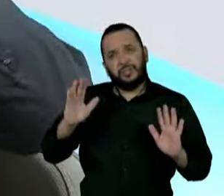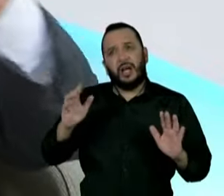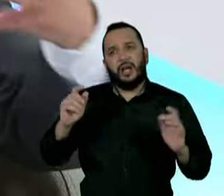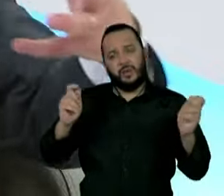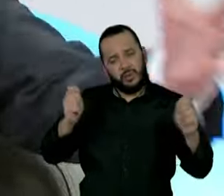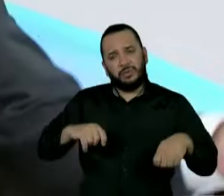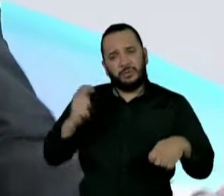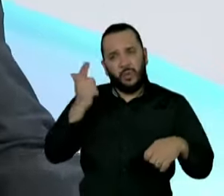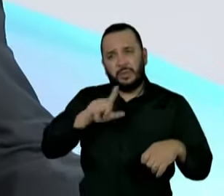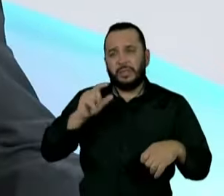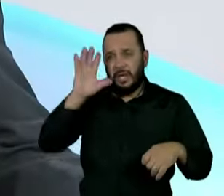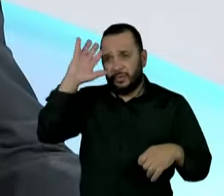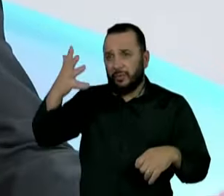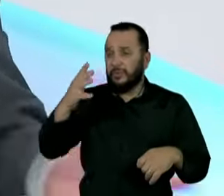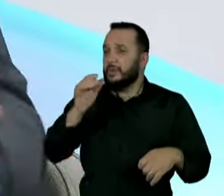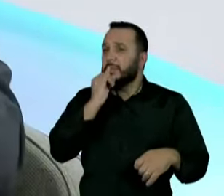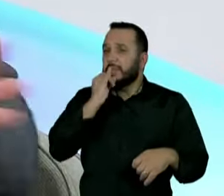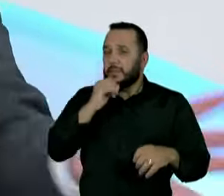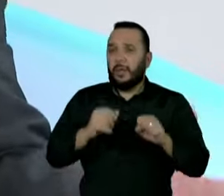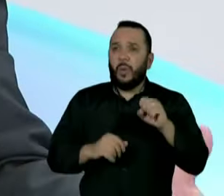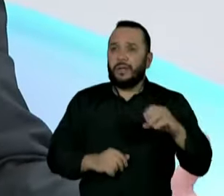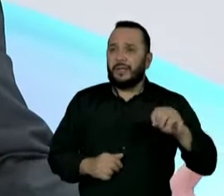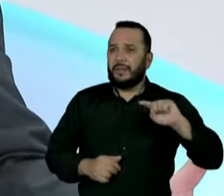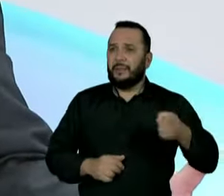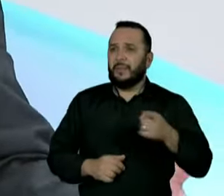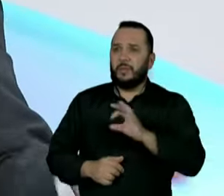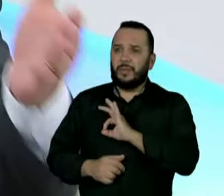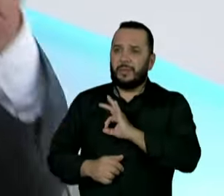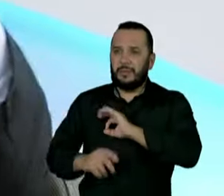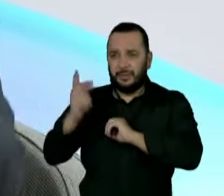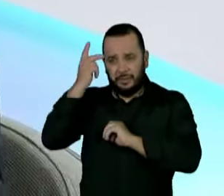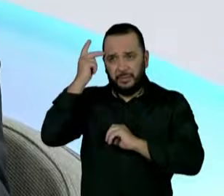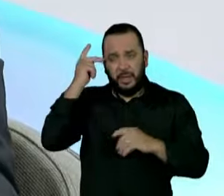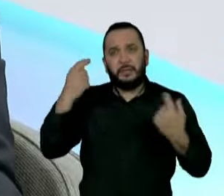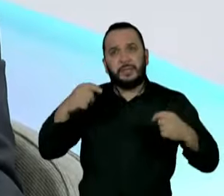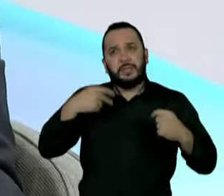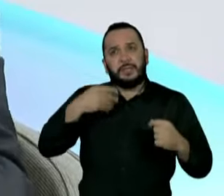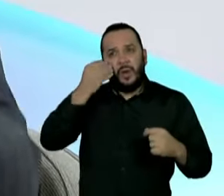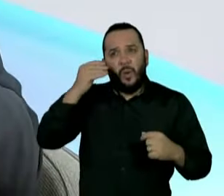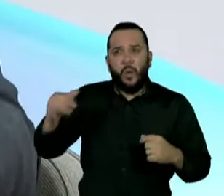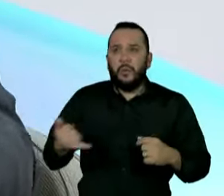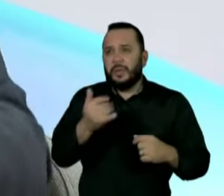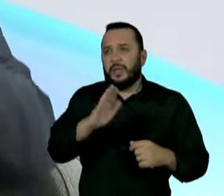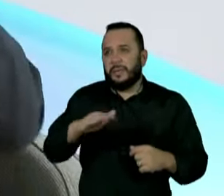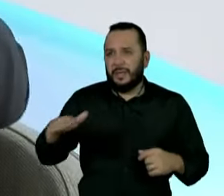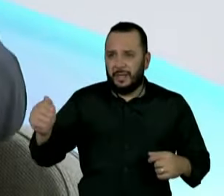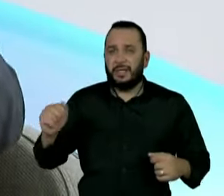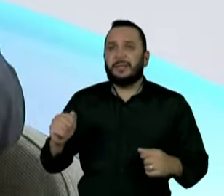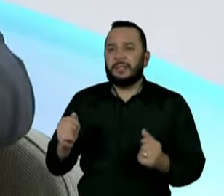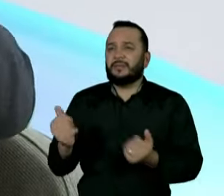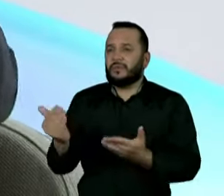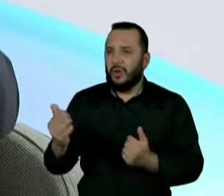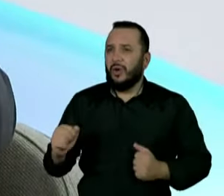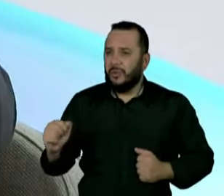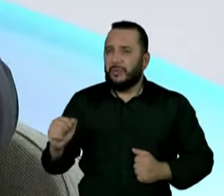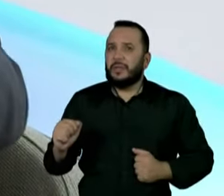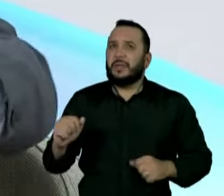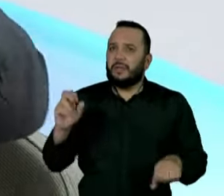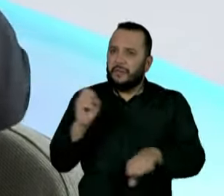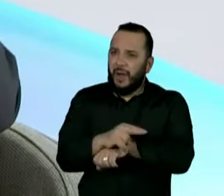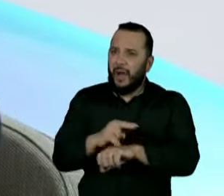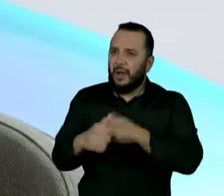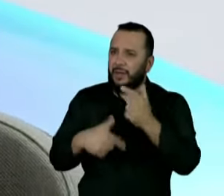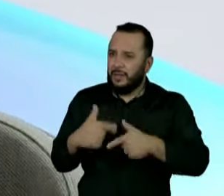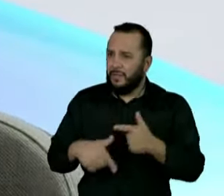temos uma força extremamente preparada. Isso não é suficiente. Nós precisamos gerar oportunidade para as crianças, para os meninos, darem oportunidade para eles, emprego.